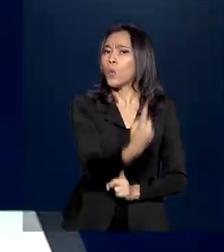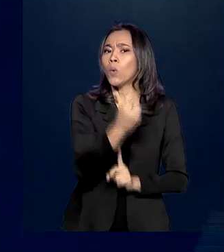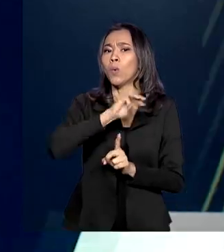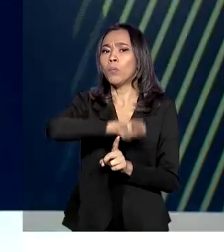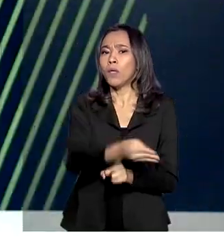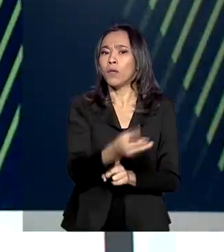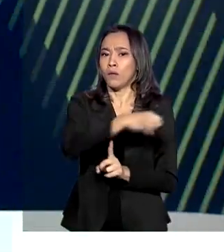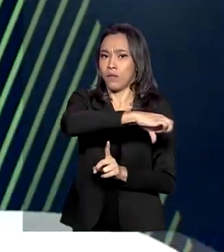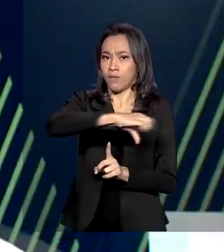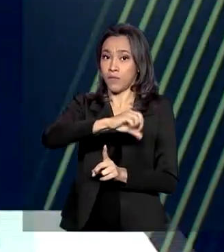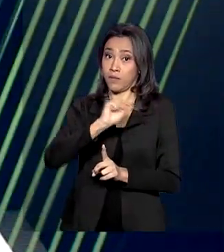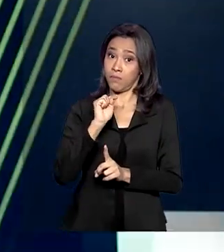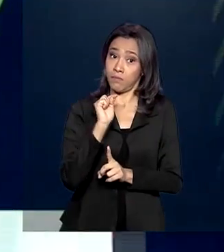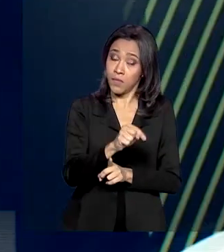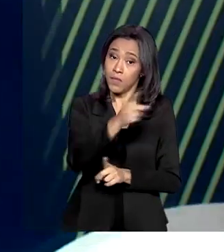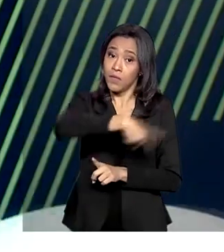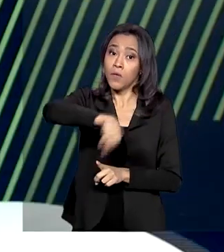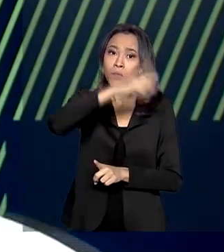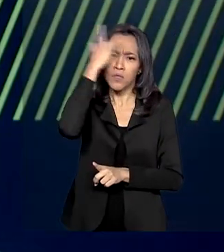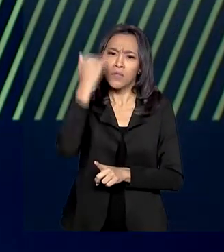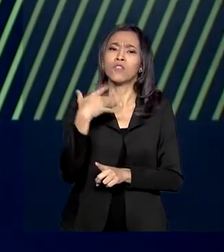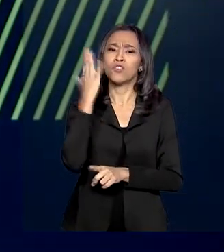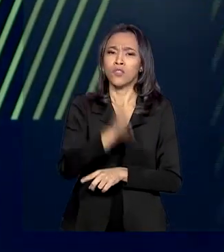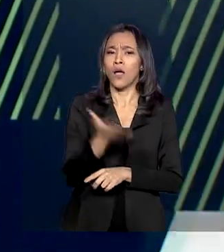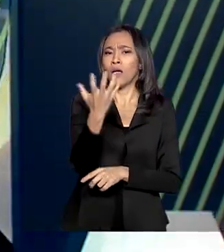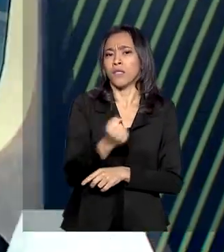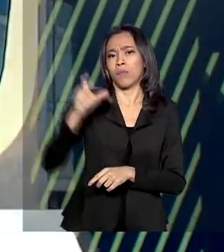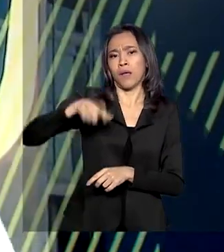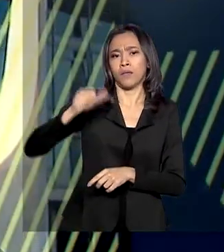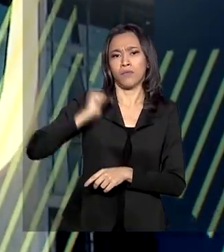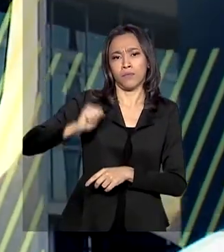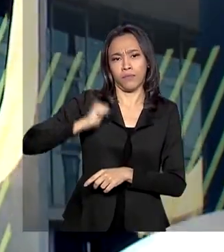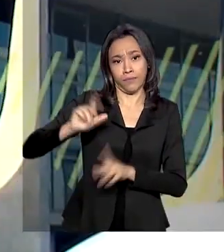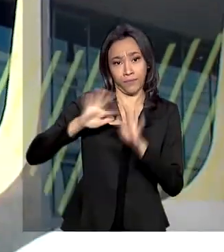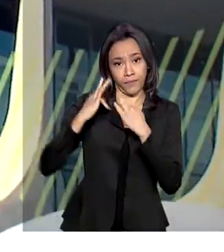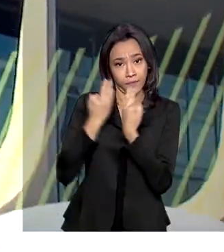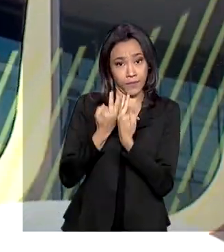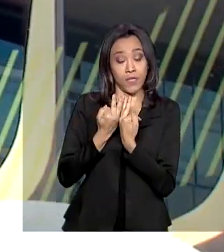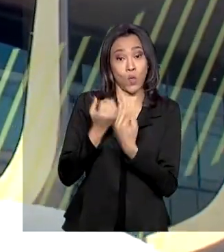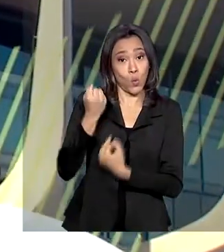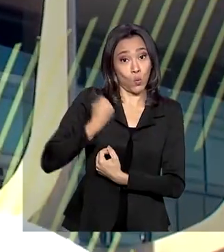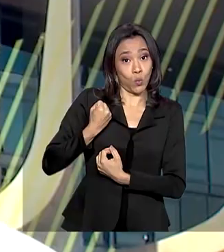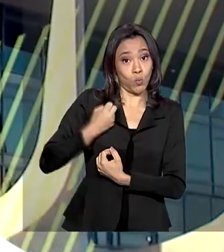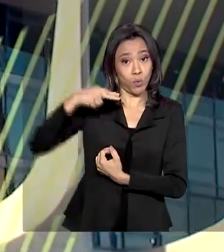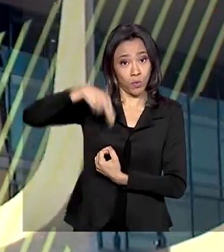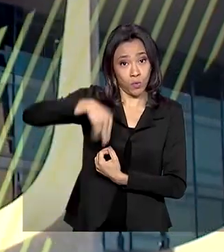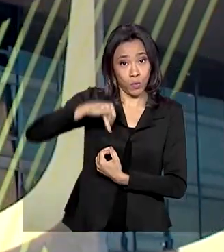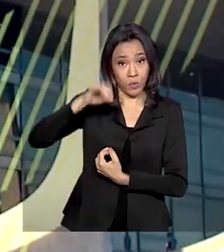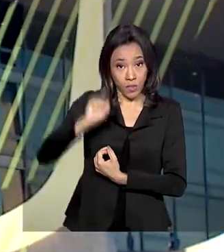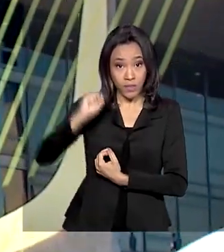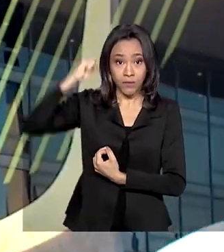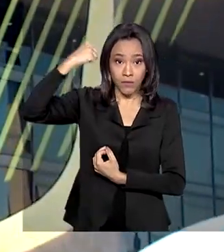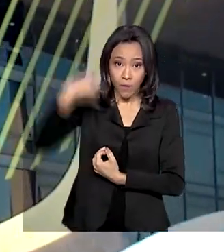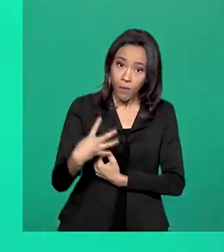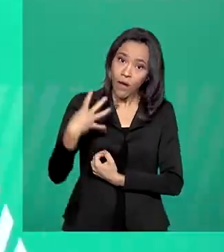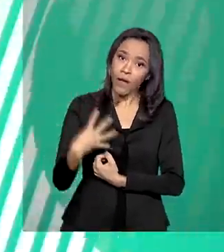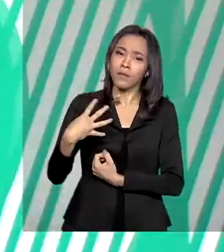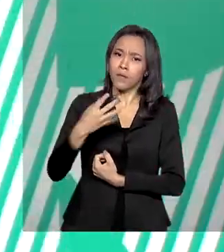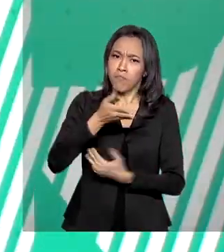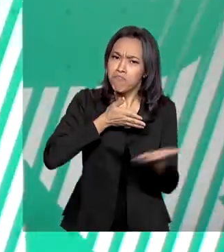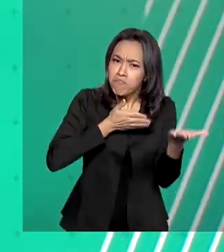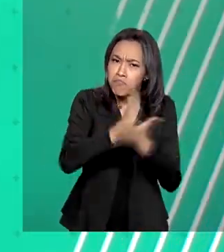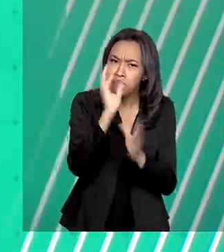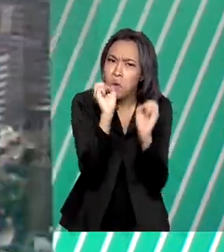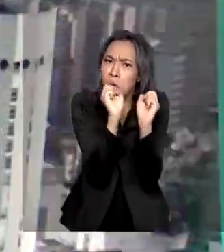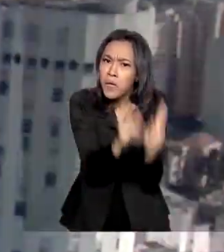milhão de beneficiários do Bolsa Família com NIS de final 4. Para os demais trabalhadores aprovados no programa, as